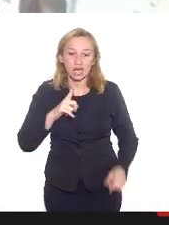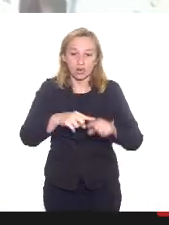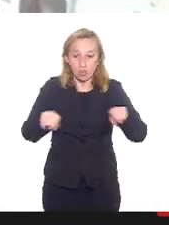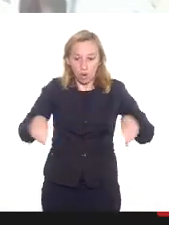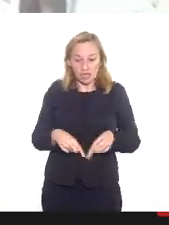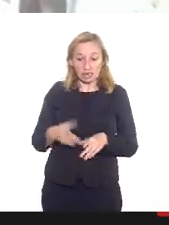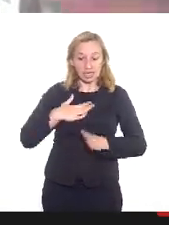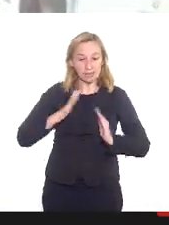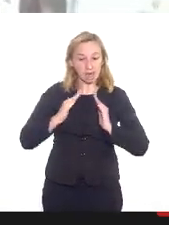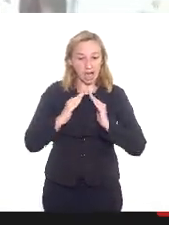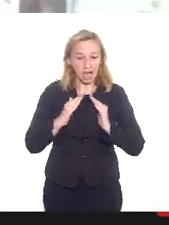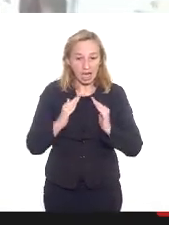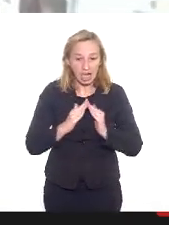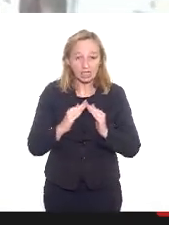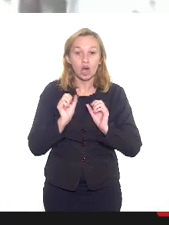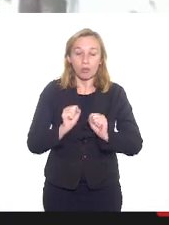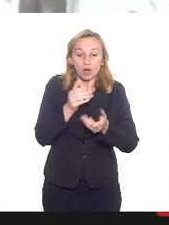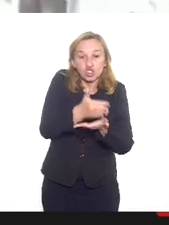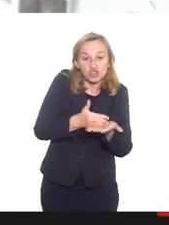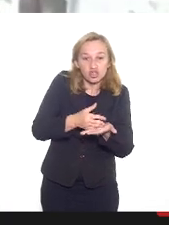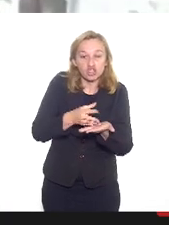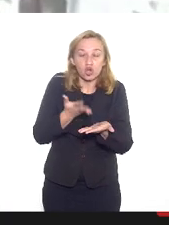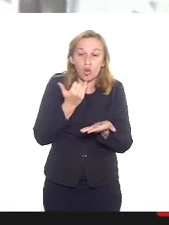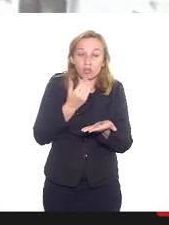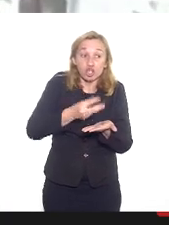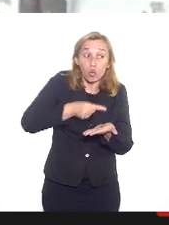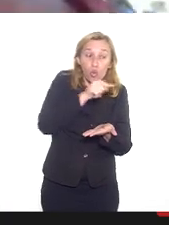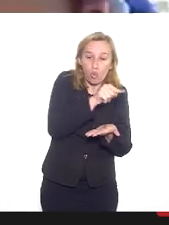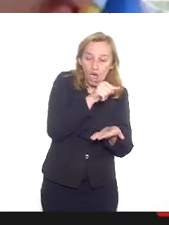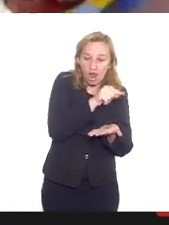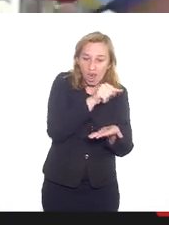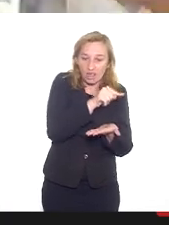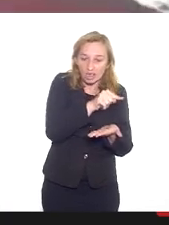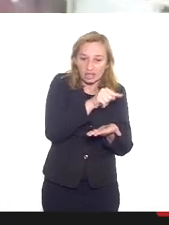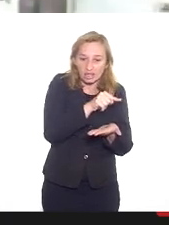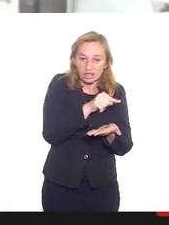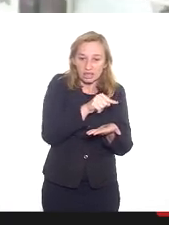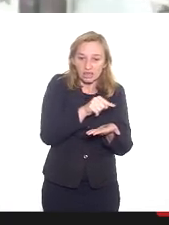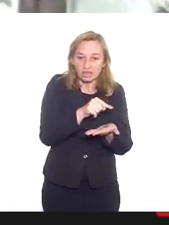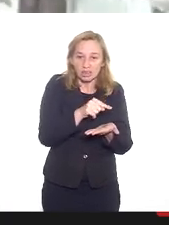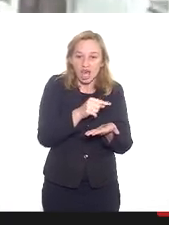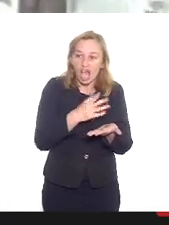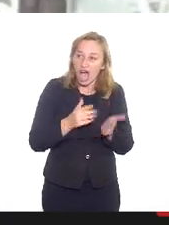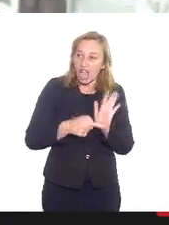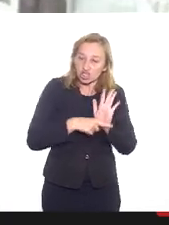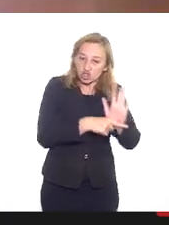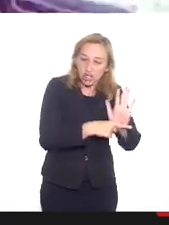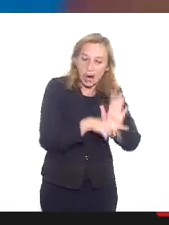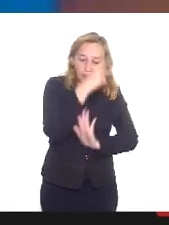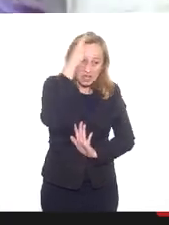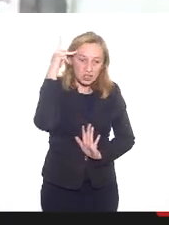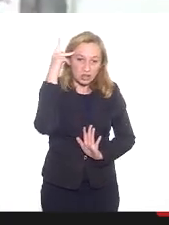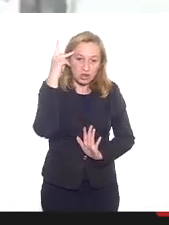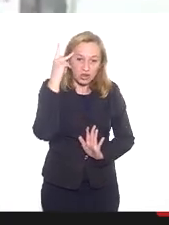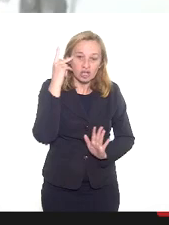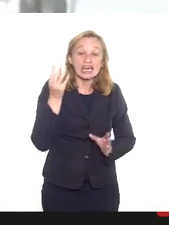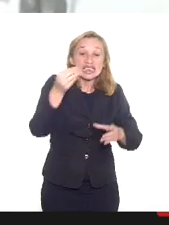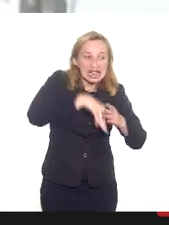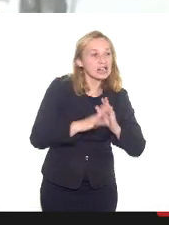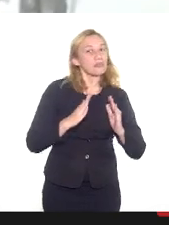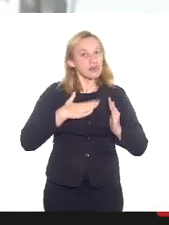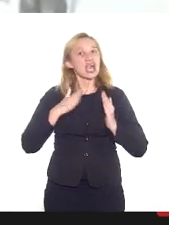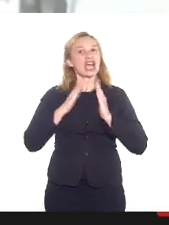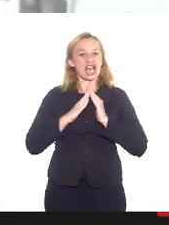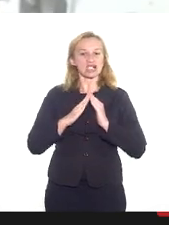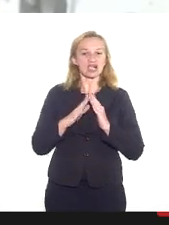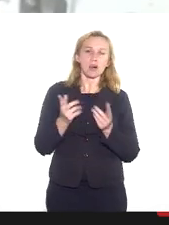minha casa e eu posso dividir o alimento com ele, estou fazendo um bem para a minha vida, para a minha pessoa, eu vou fazer dentro da minha casa.